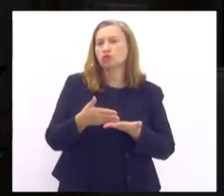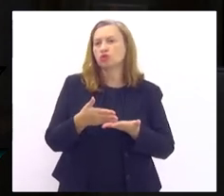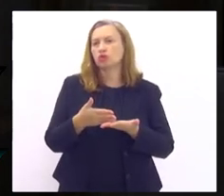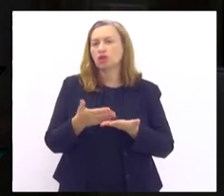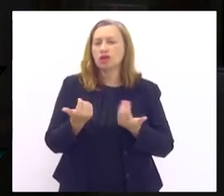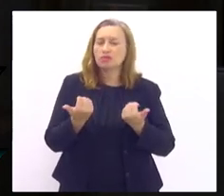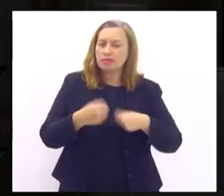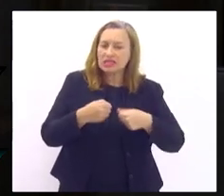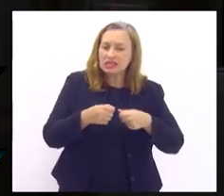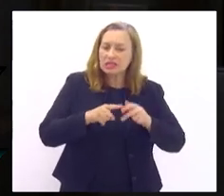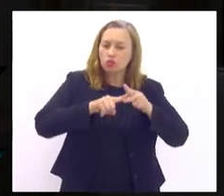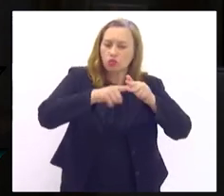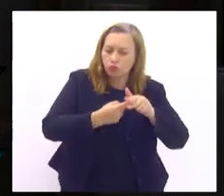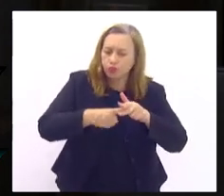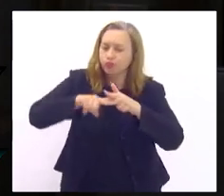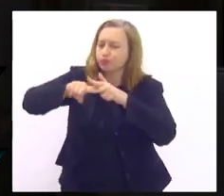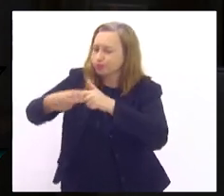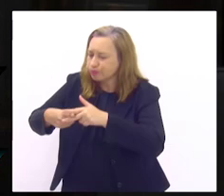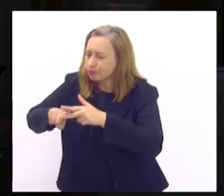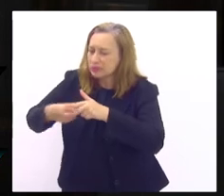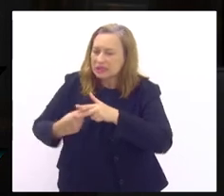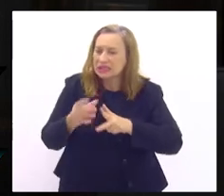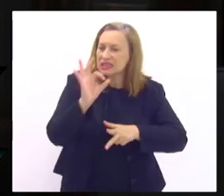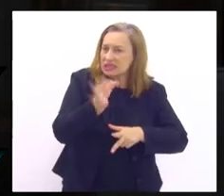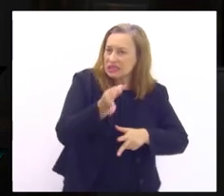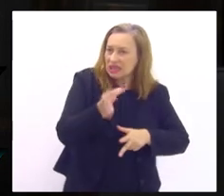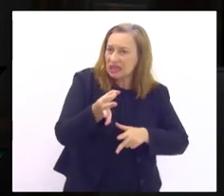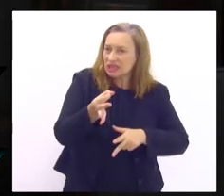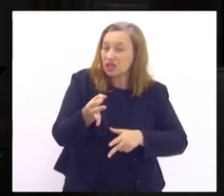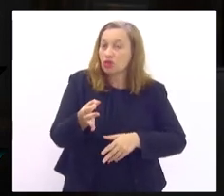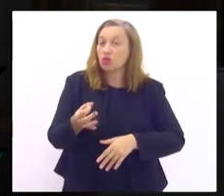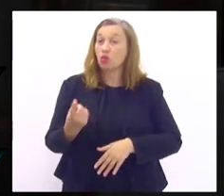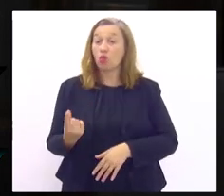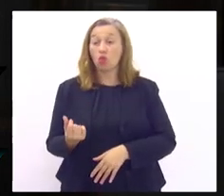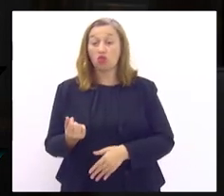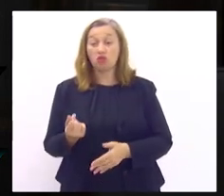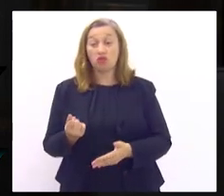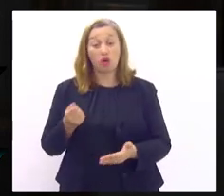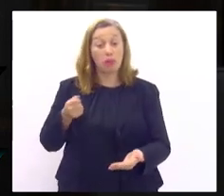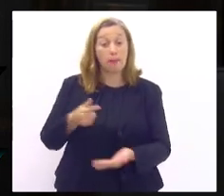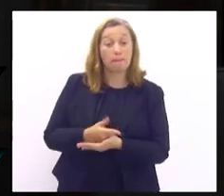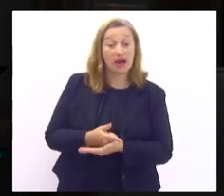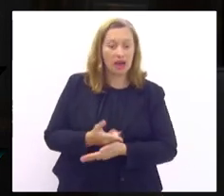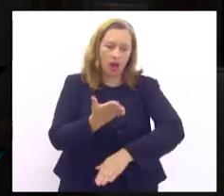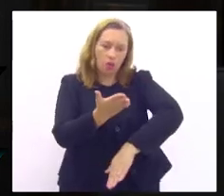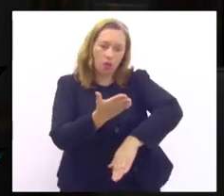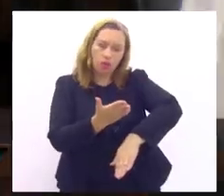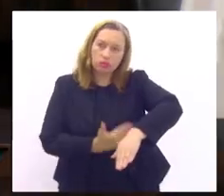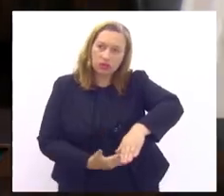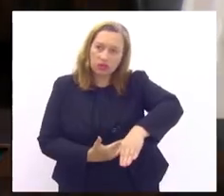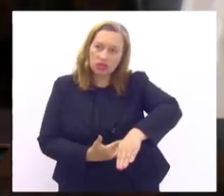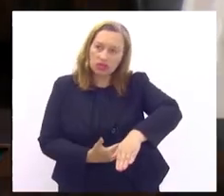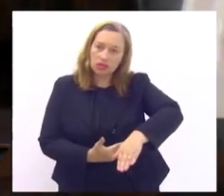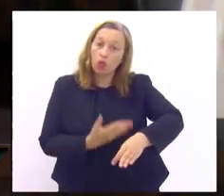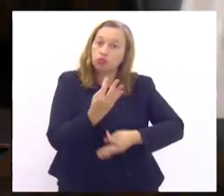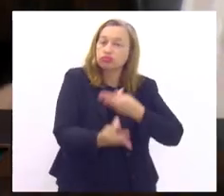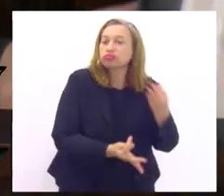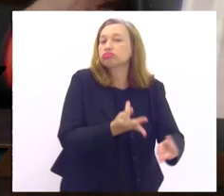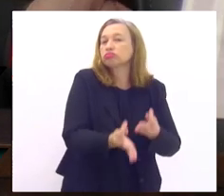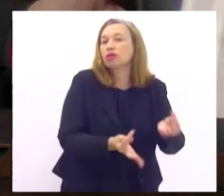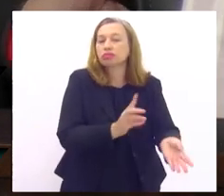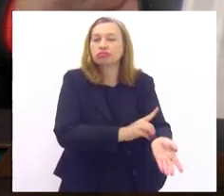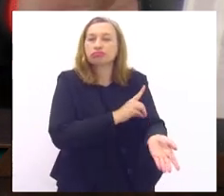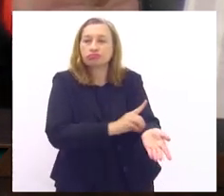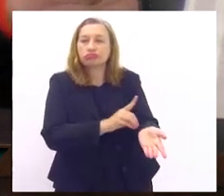gente tem que ir fechando que com certeza o custo de uma amputação o custo de uma de um tratamento de pessoas de médica de